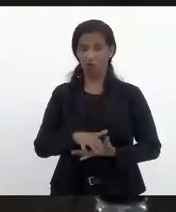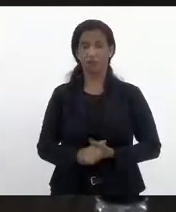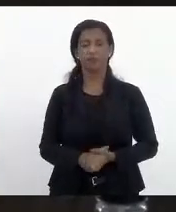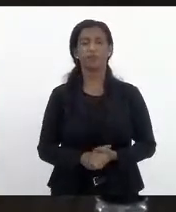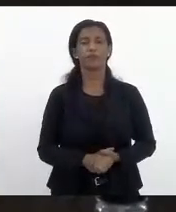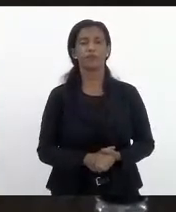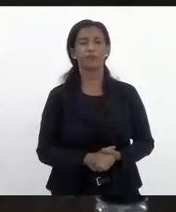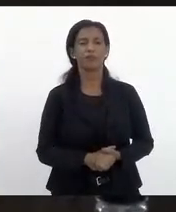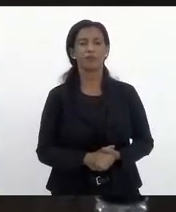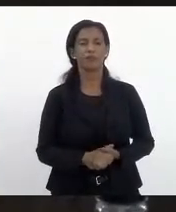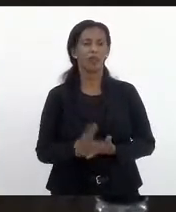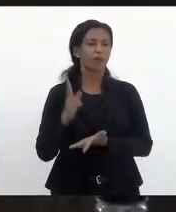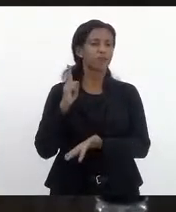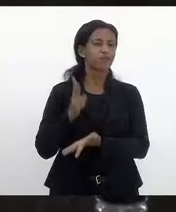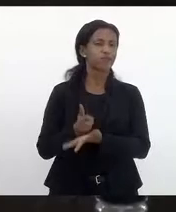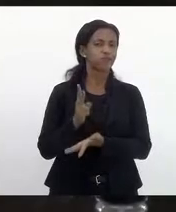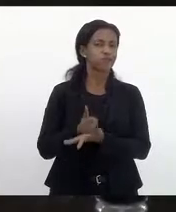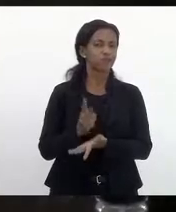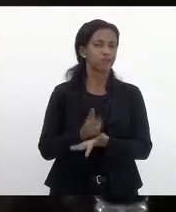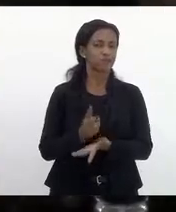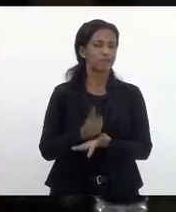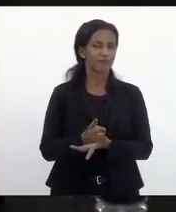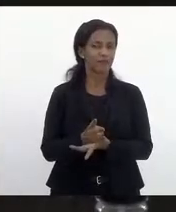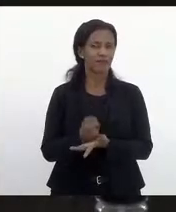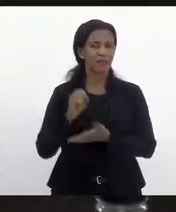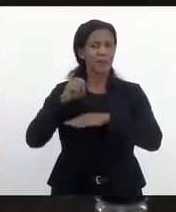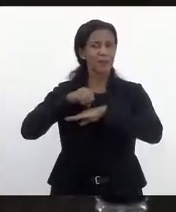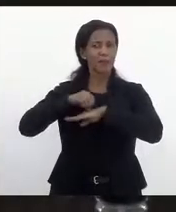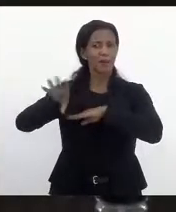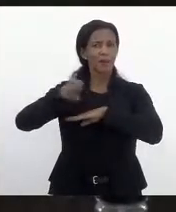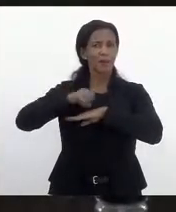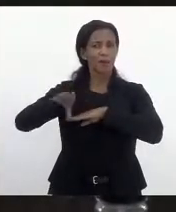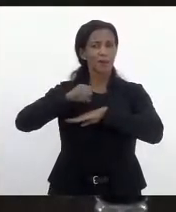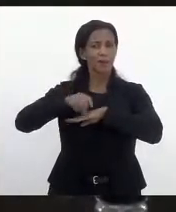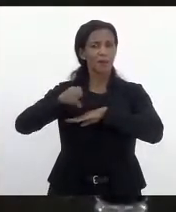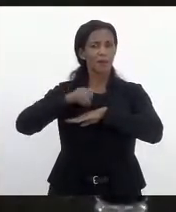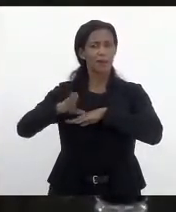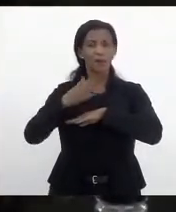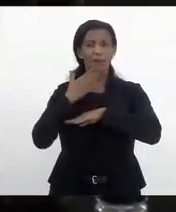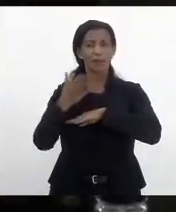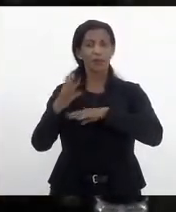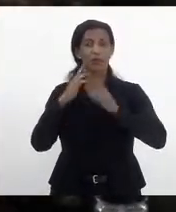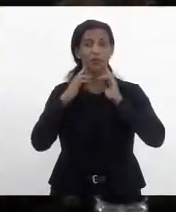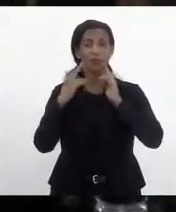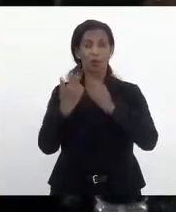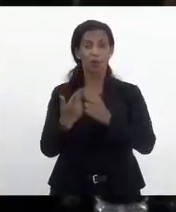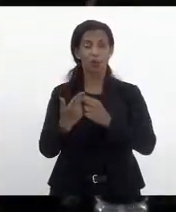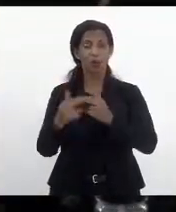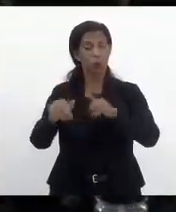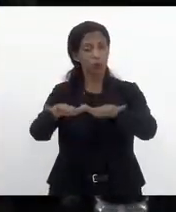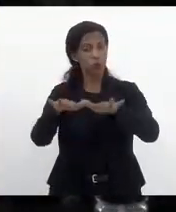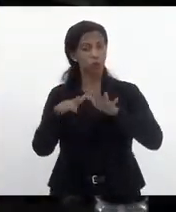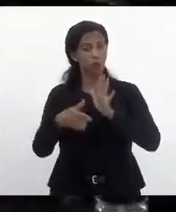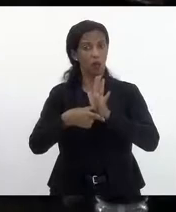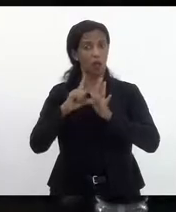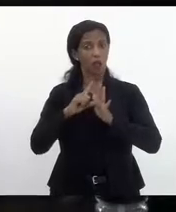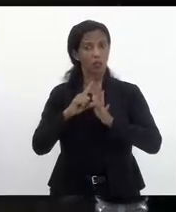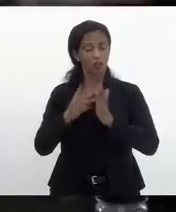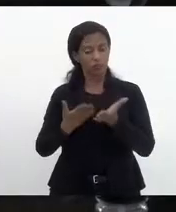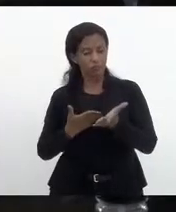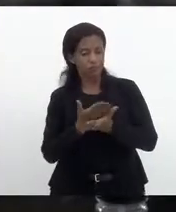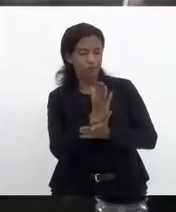é cotidiano o envio de mensagens pedindo para uma audiência pública antes da aprovação desse projeto.